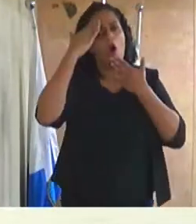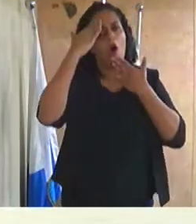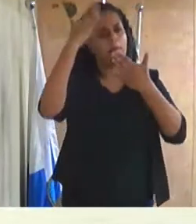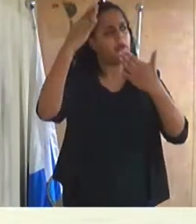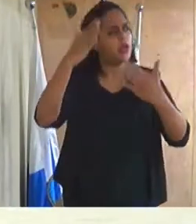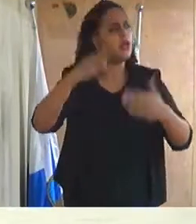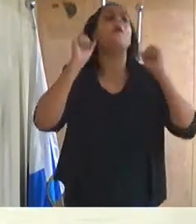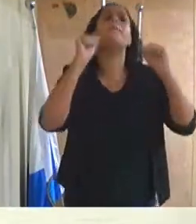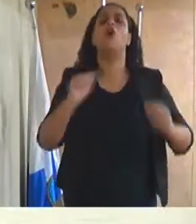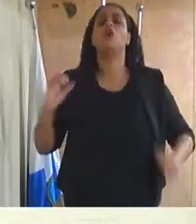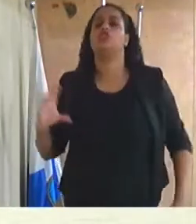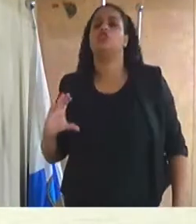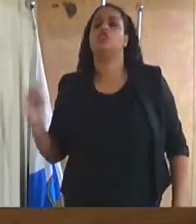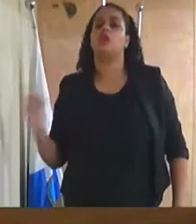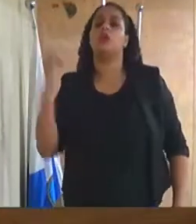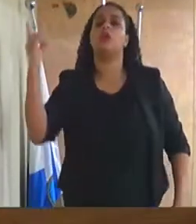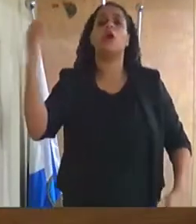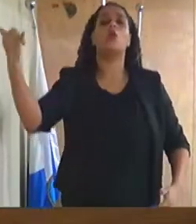Liga para mim, Chiquinho.